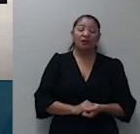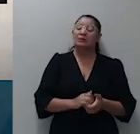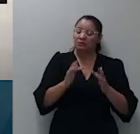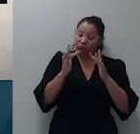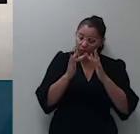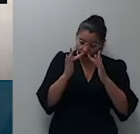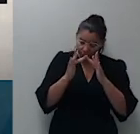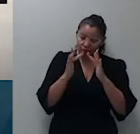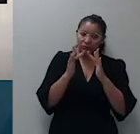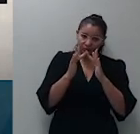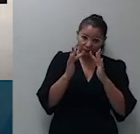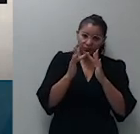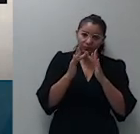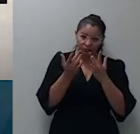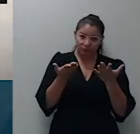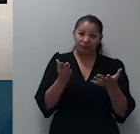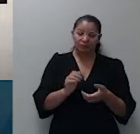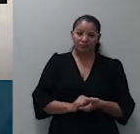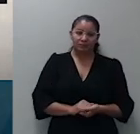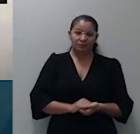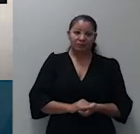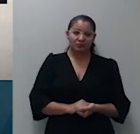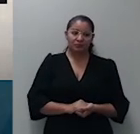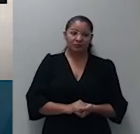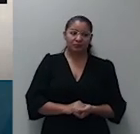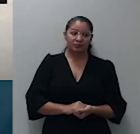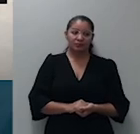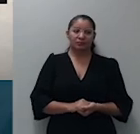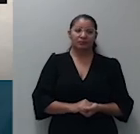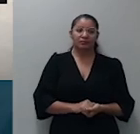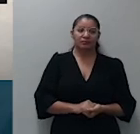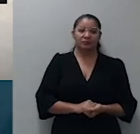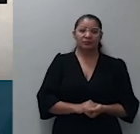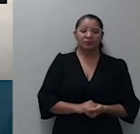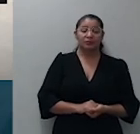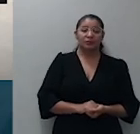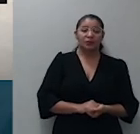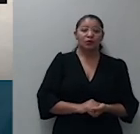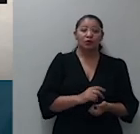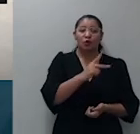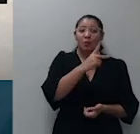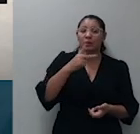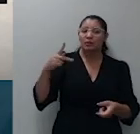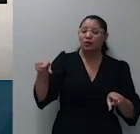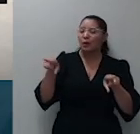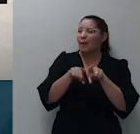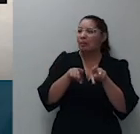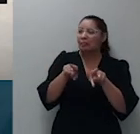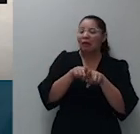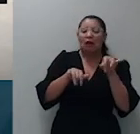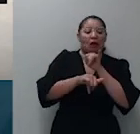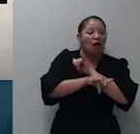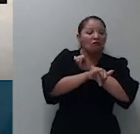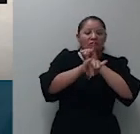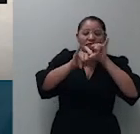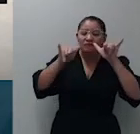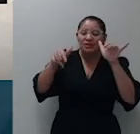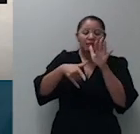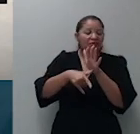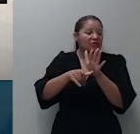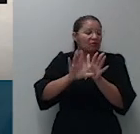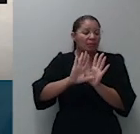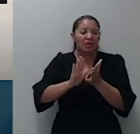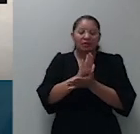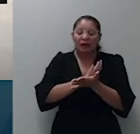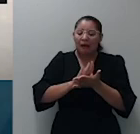Ministro Antônio Carlos Ferreira? Seu presidente, eu também não tenho destaques ou adiamentos, estou de acordo com